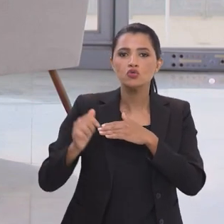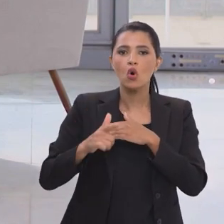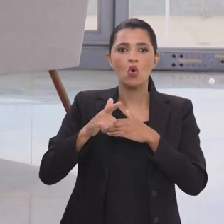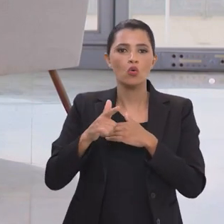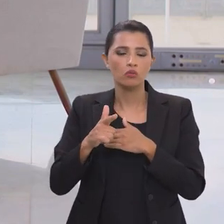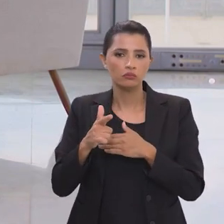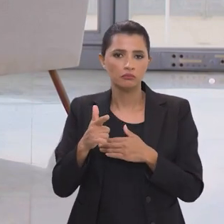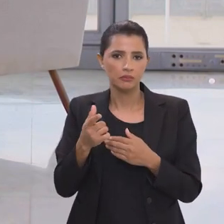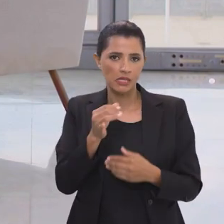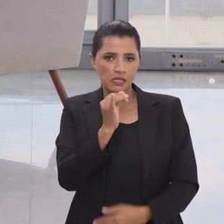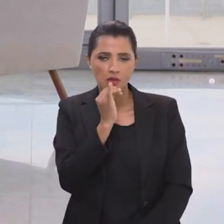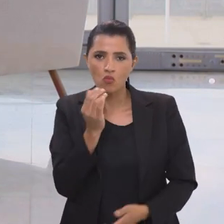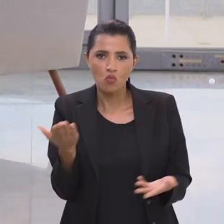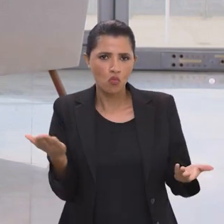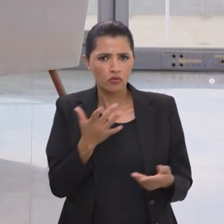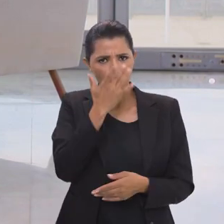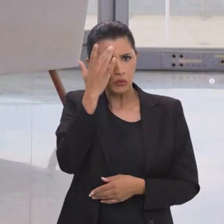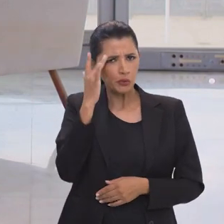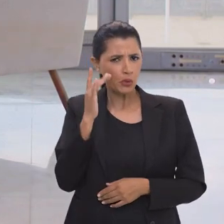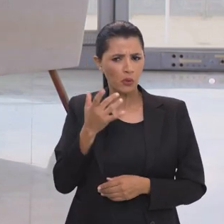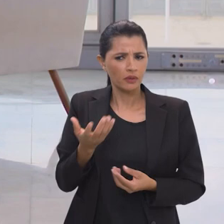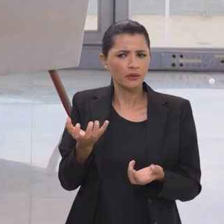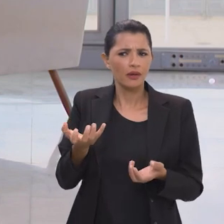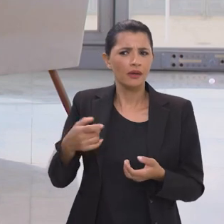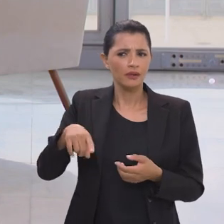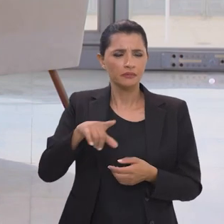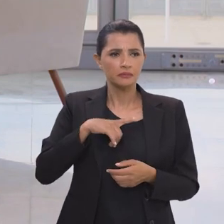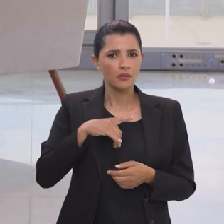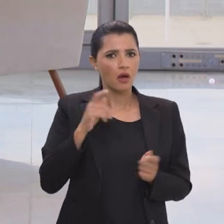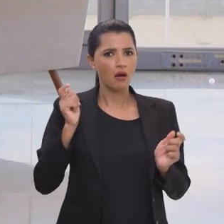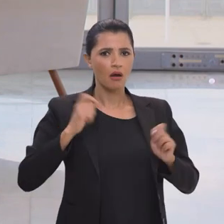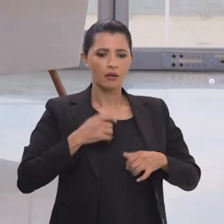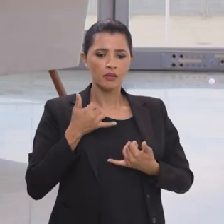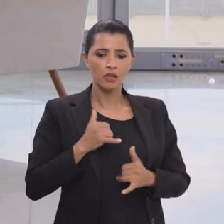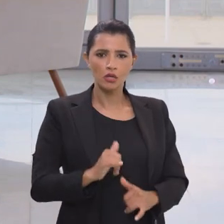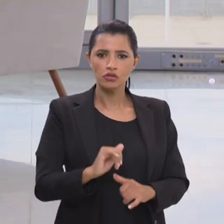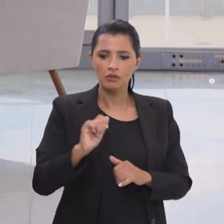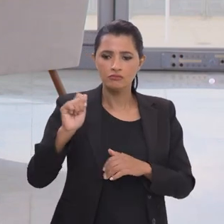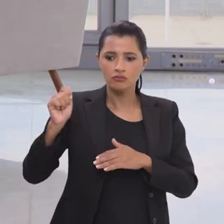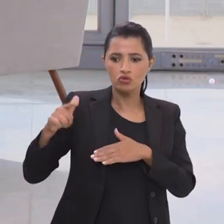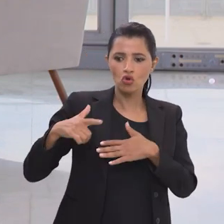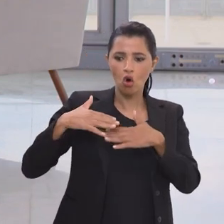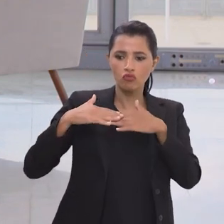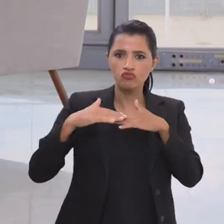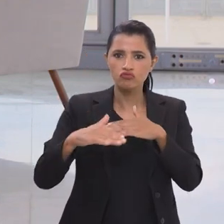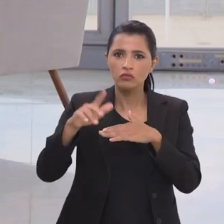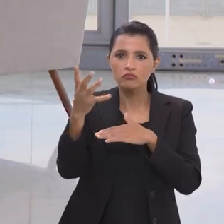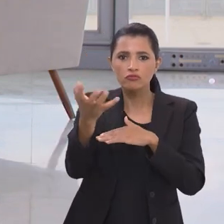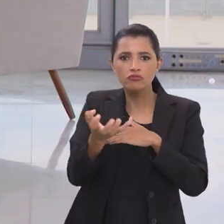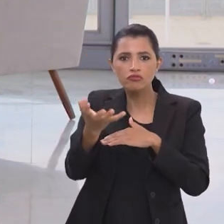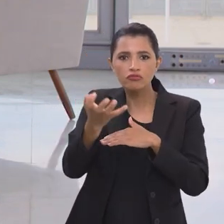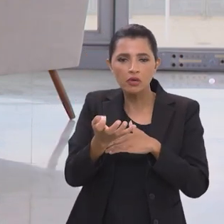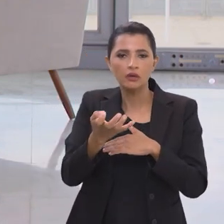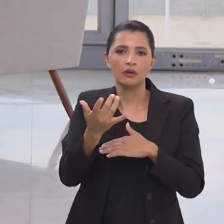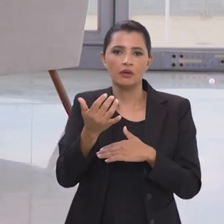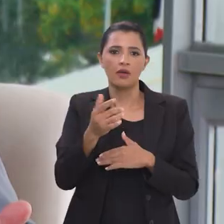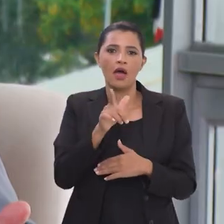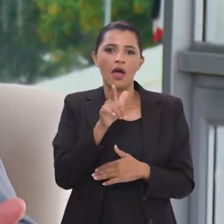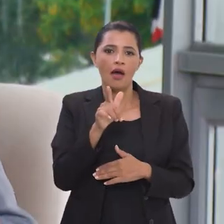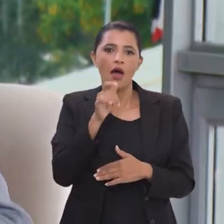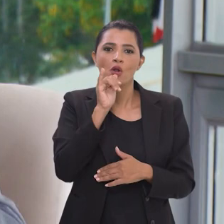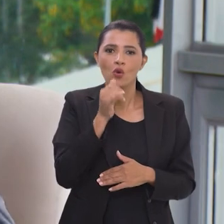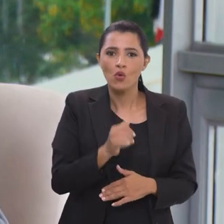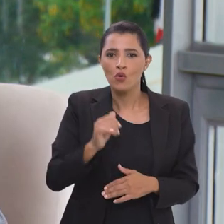não gostaria de poder ter uma energia solar que vai impactar, vai reduzir de forma sensível a conta da luz,